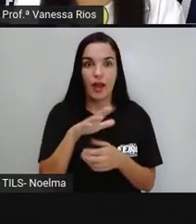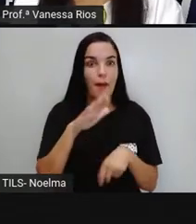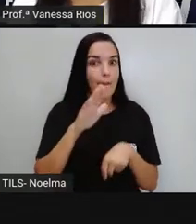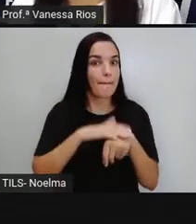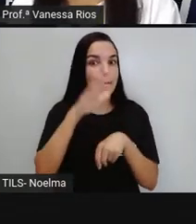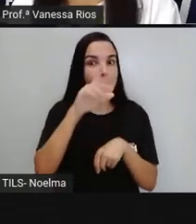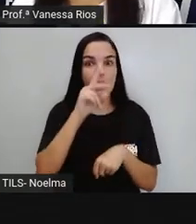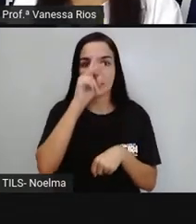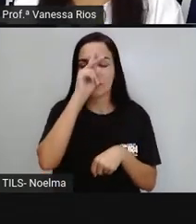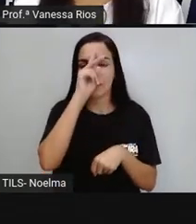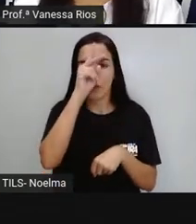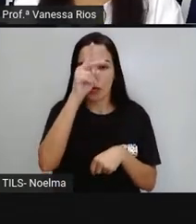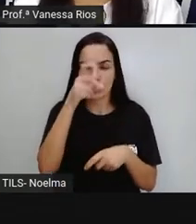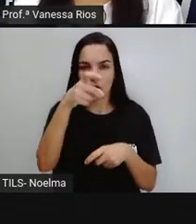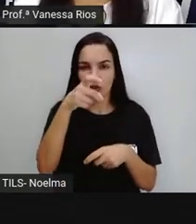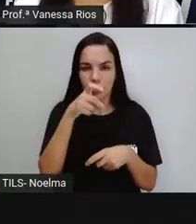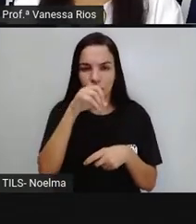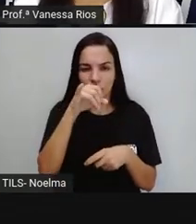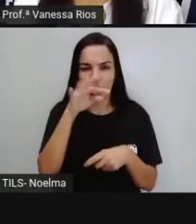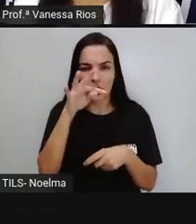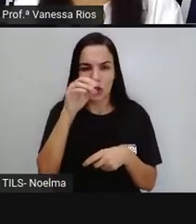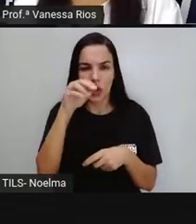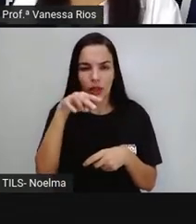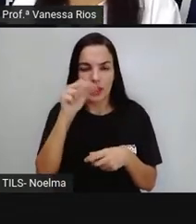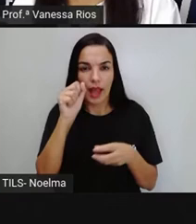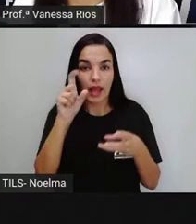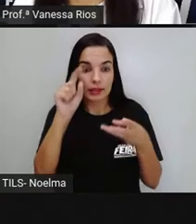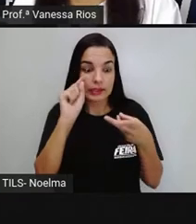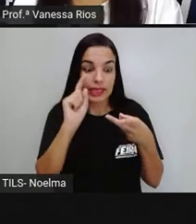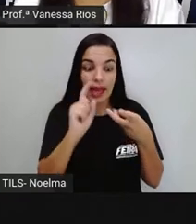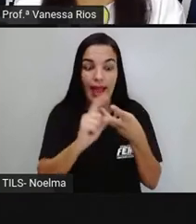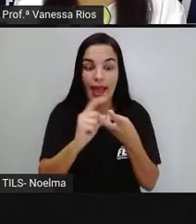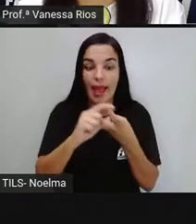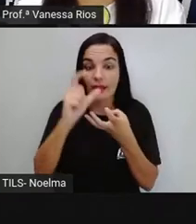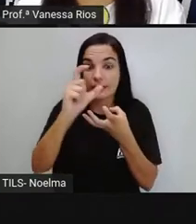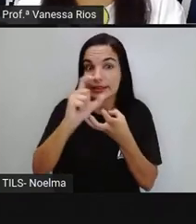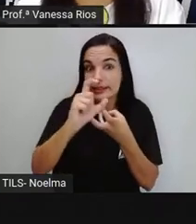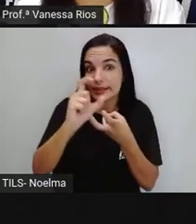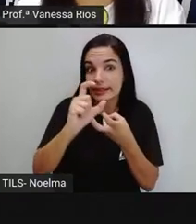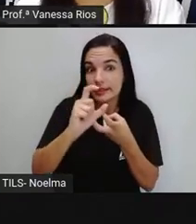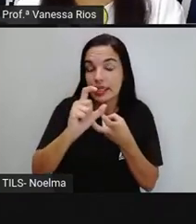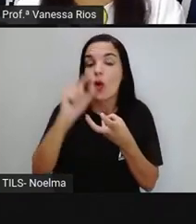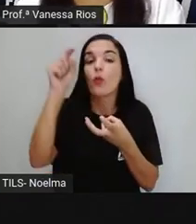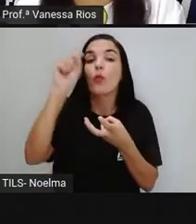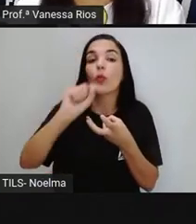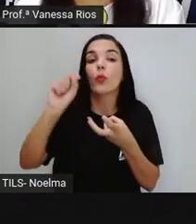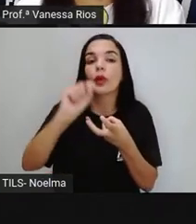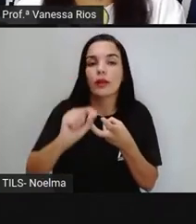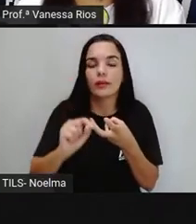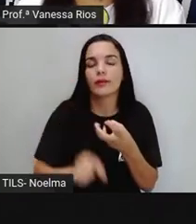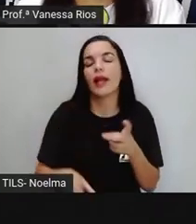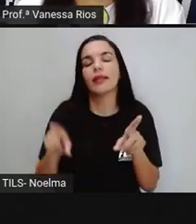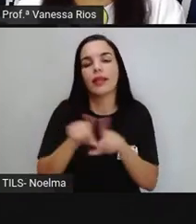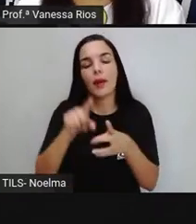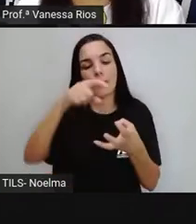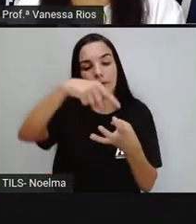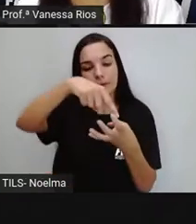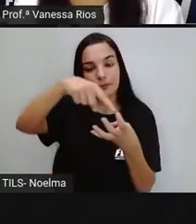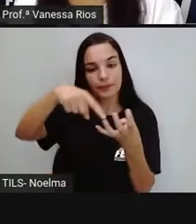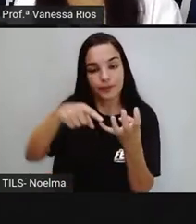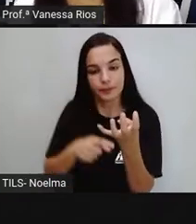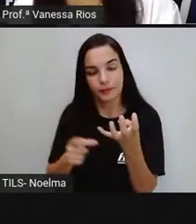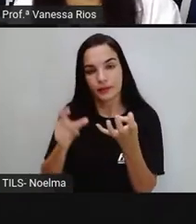Tó-na. O-xi-to-na. É uma palavra aí polissílaba porque